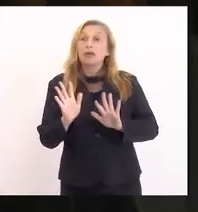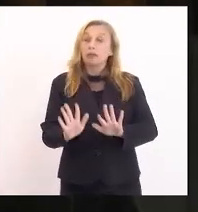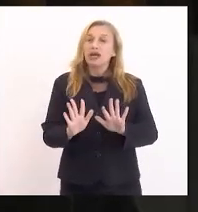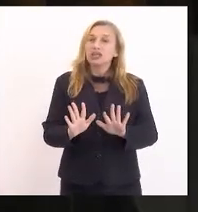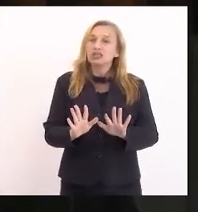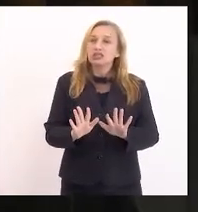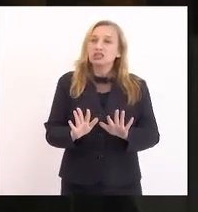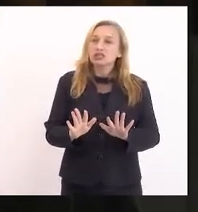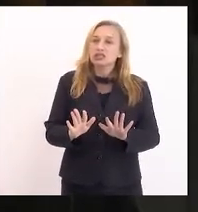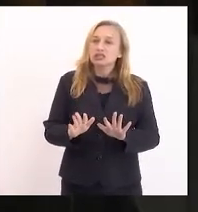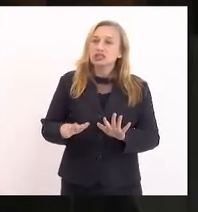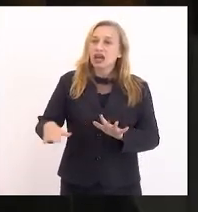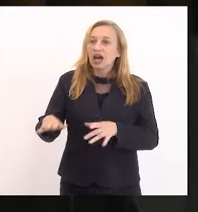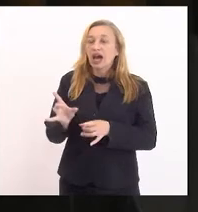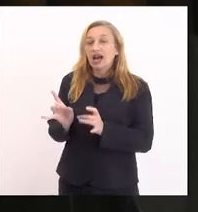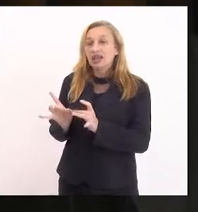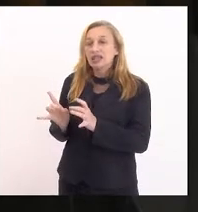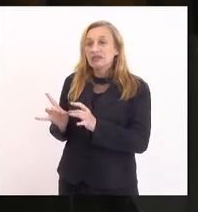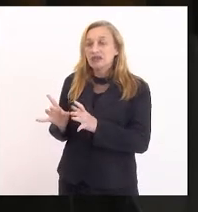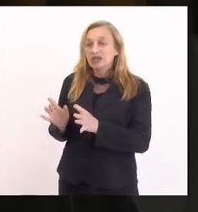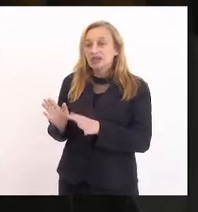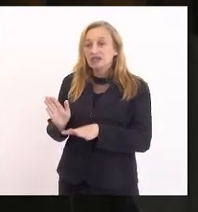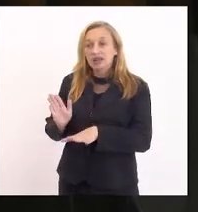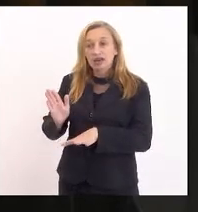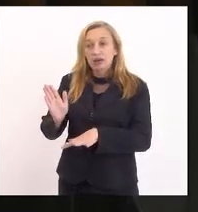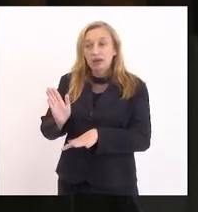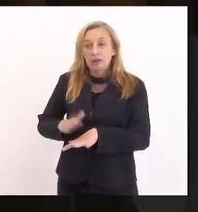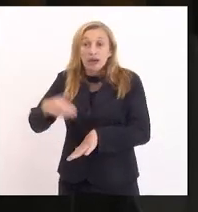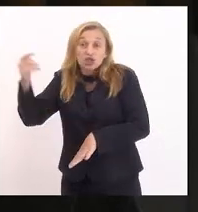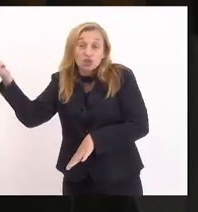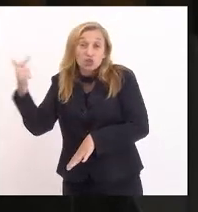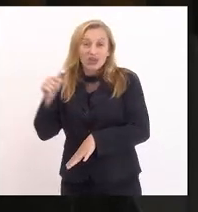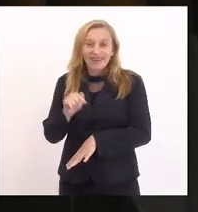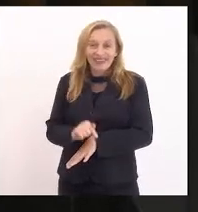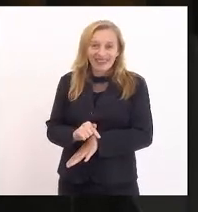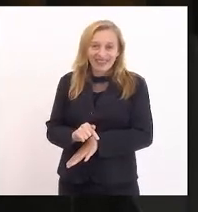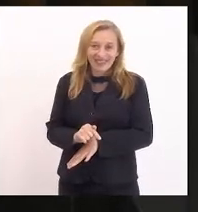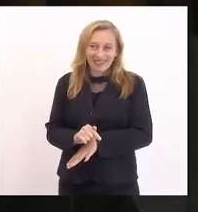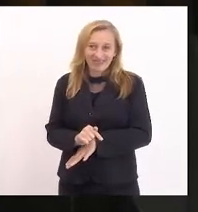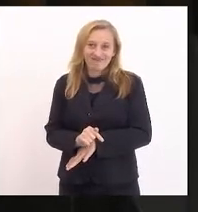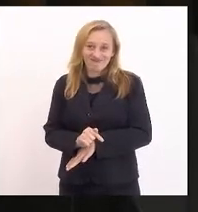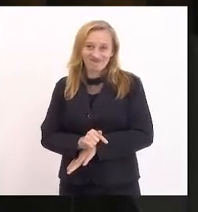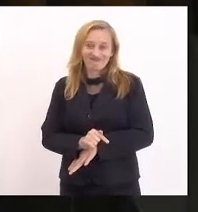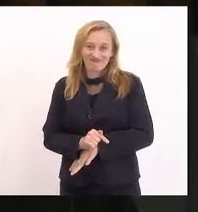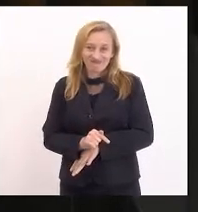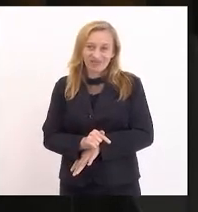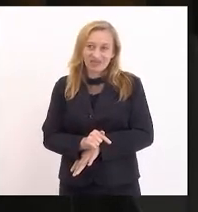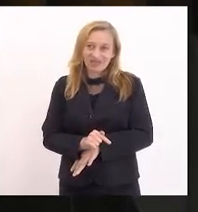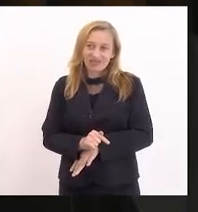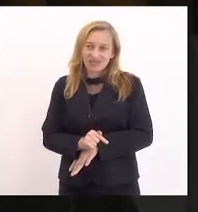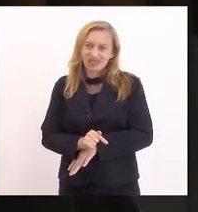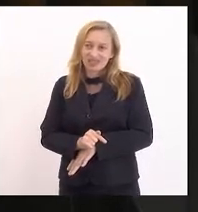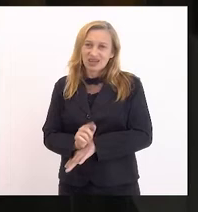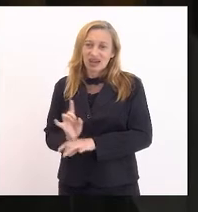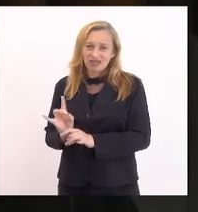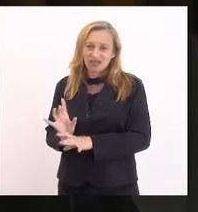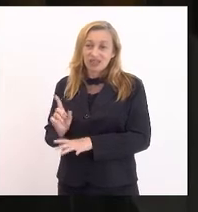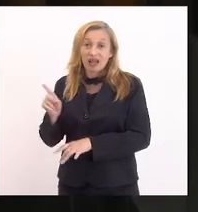mercado fica mais promissor que aqui. E nós temos ainda a nosso desfavor,